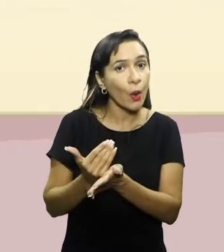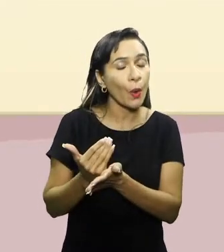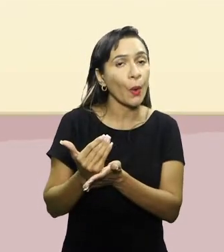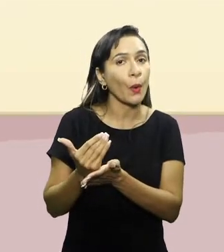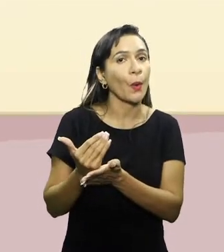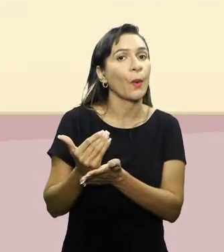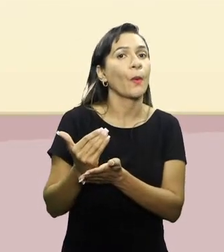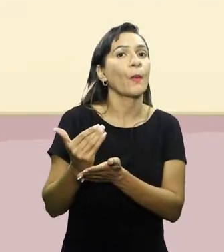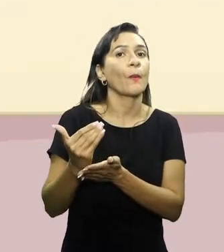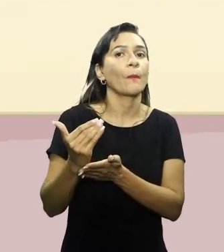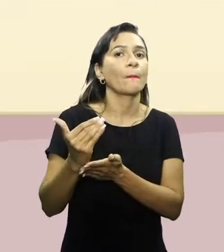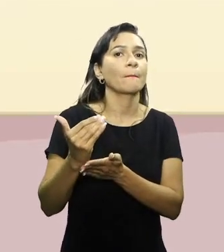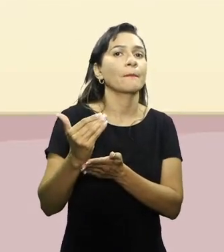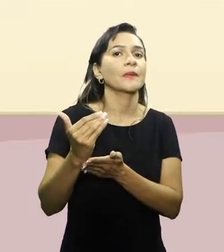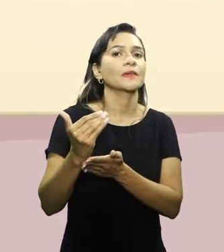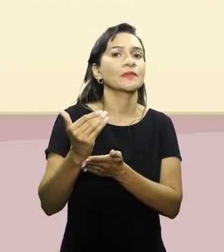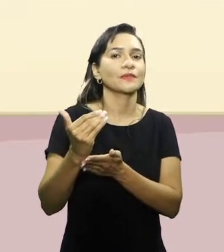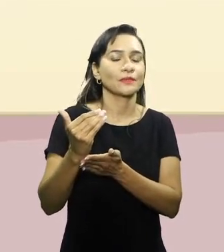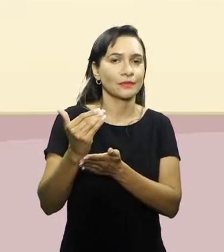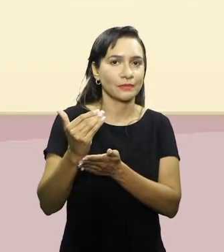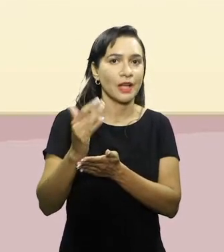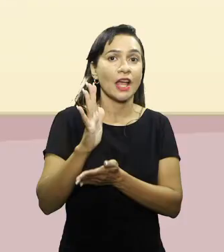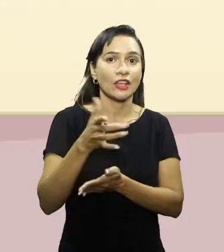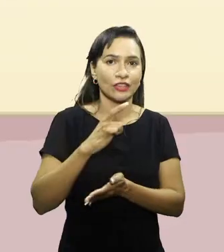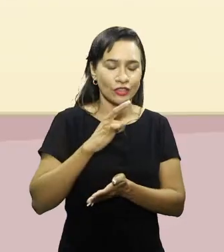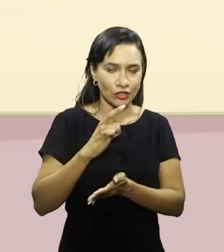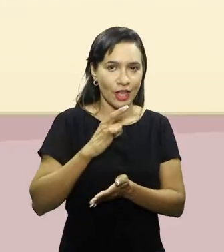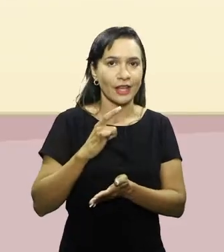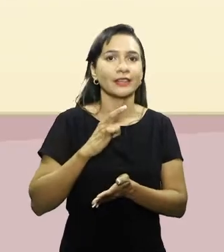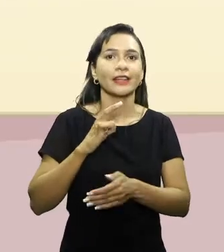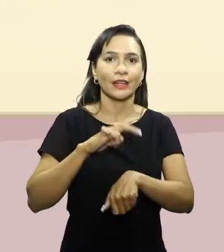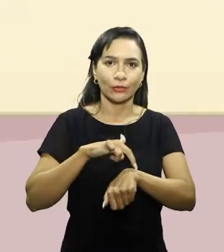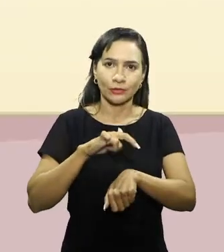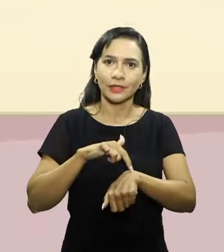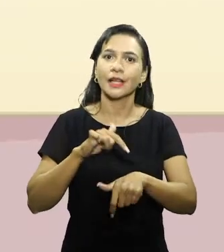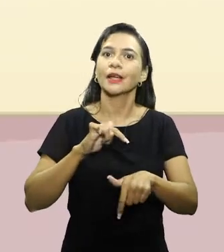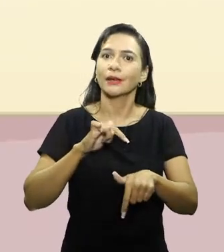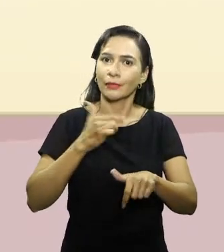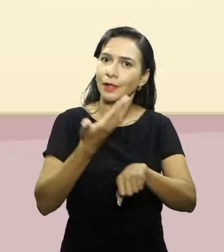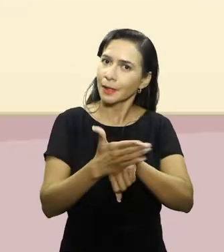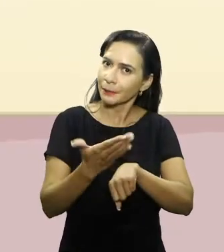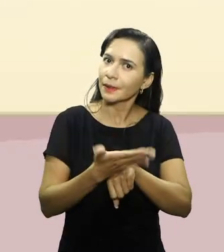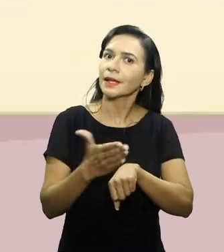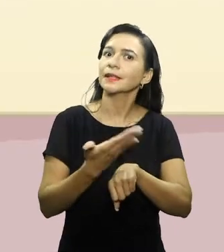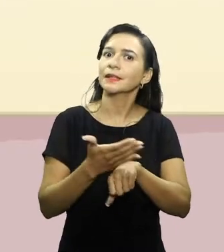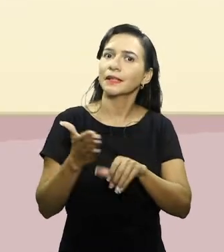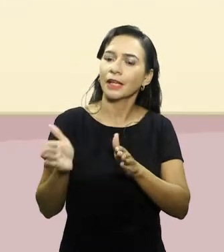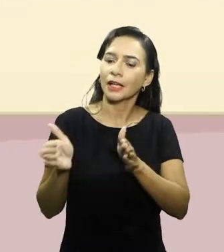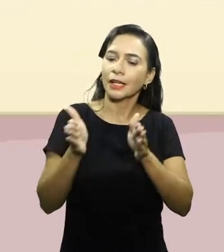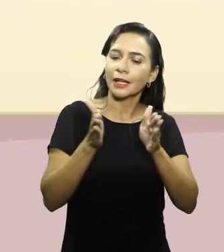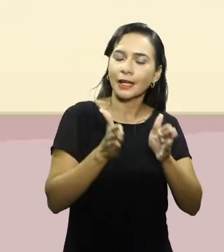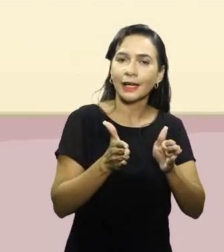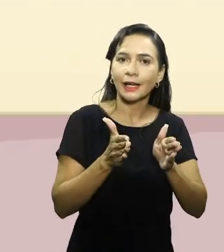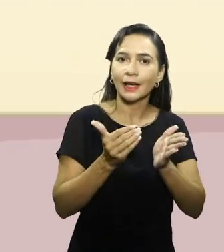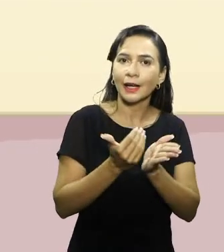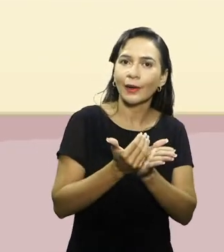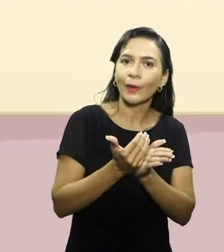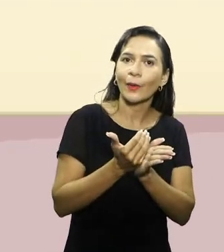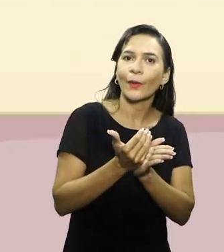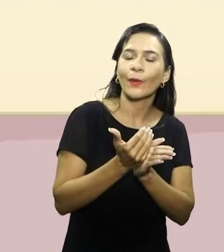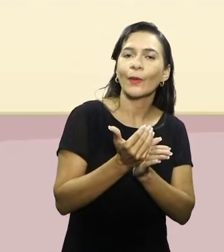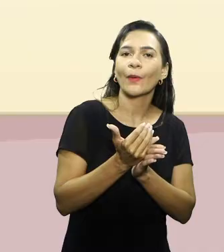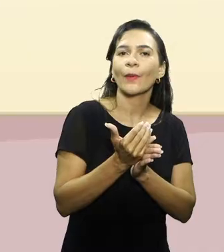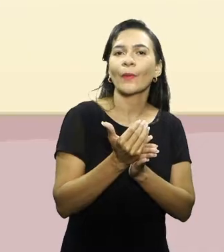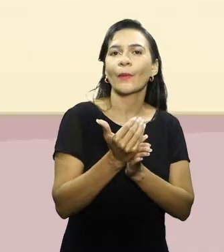exercício físico, ou seja, que já tem um certo tempo com a prática do exercício físico, e agora está dando um passo à frente no que diz respeito à